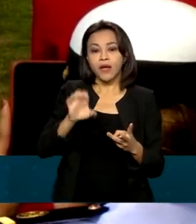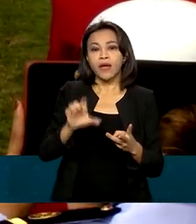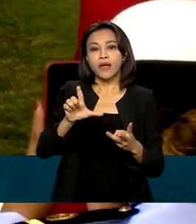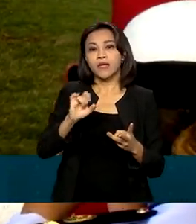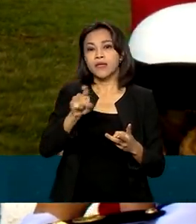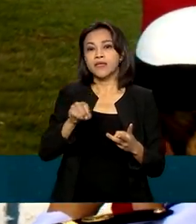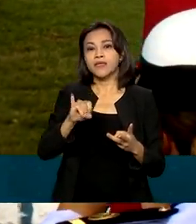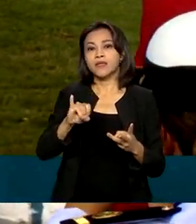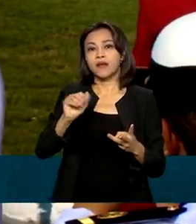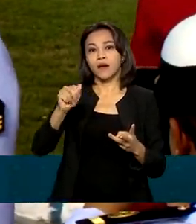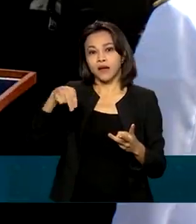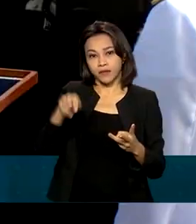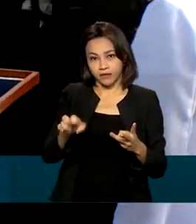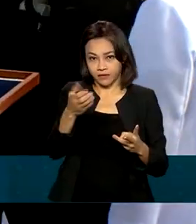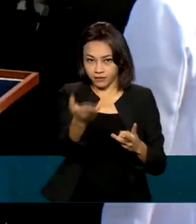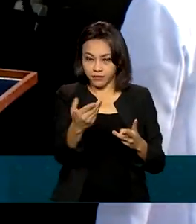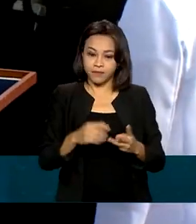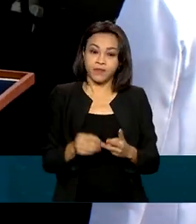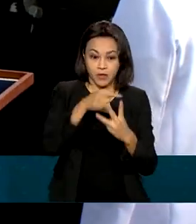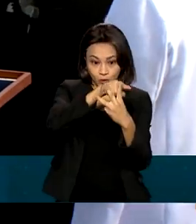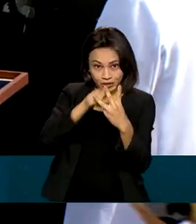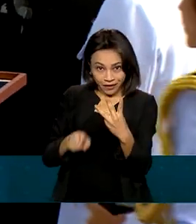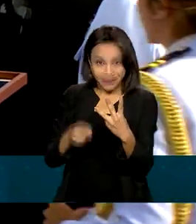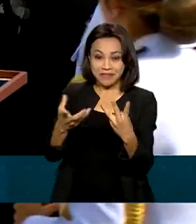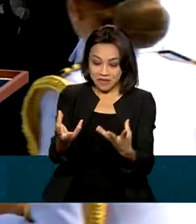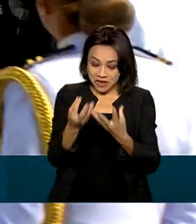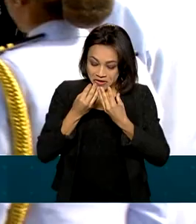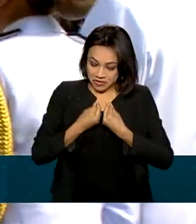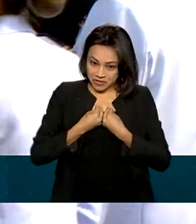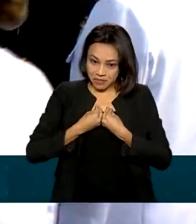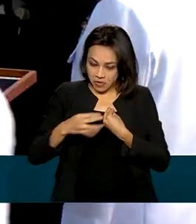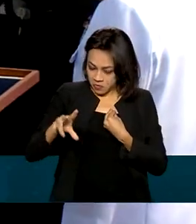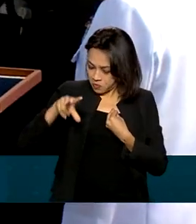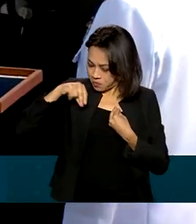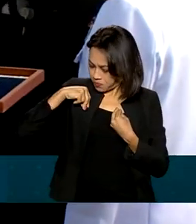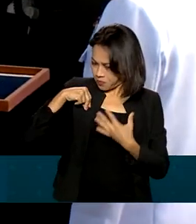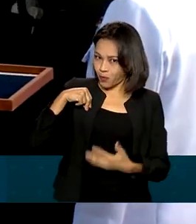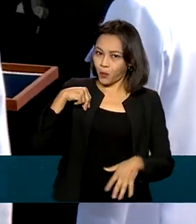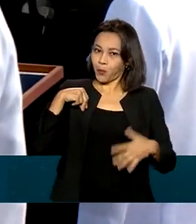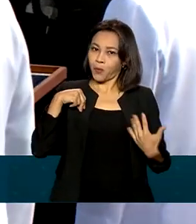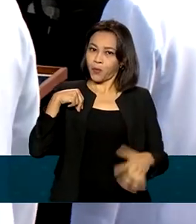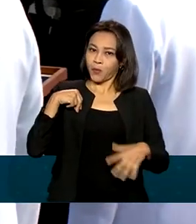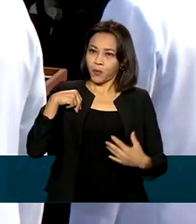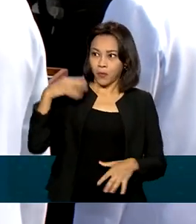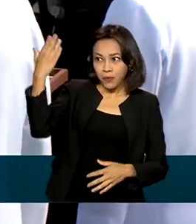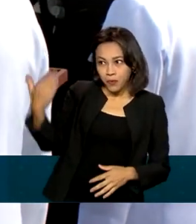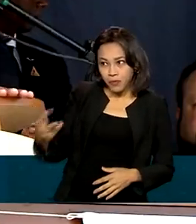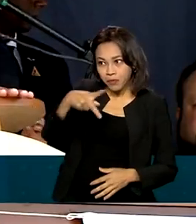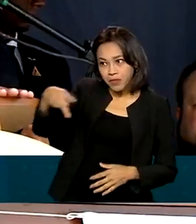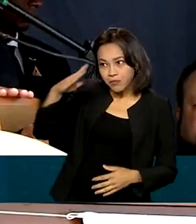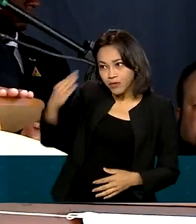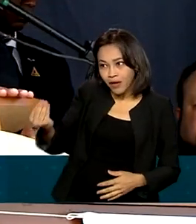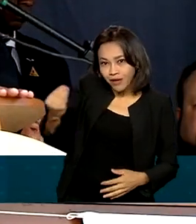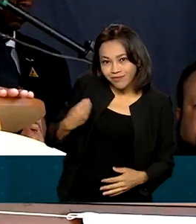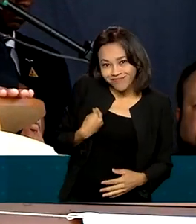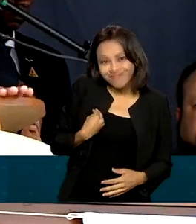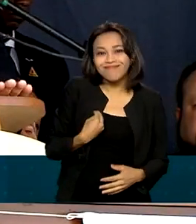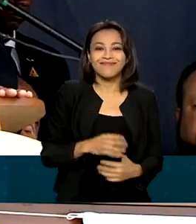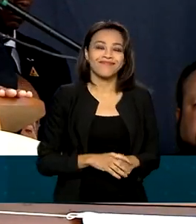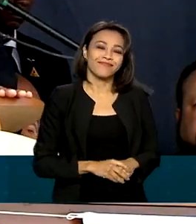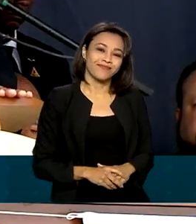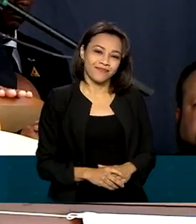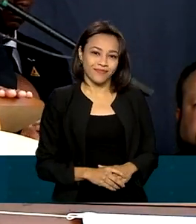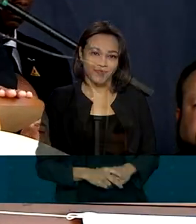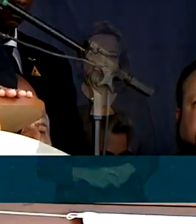Alves de Azevedo Santos. E os três receberam distintivos das mãos do presidente Jair Bolsonaro. A todos vocês,